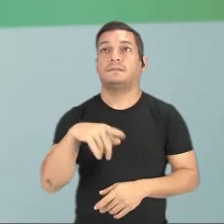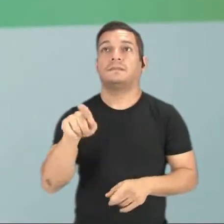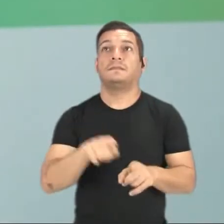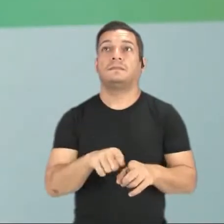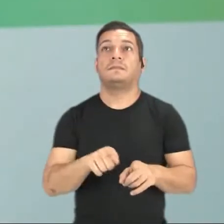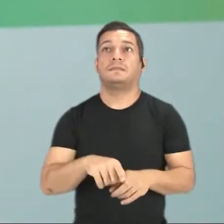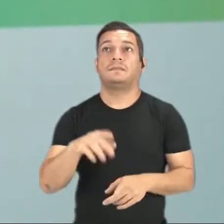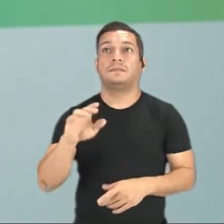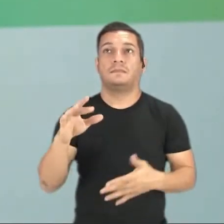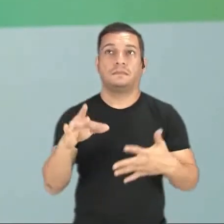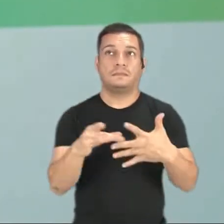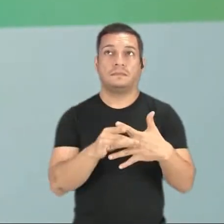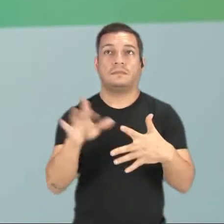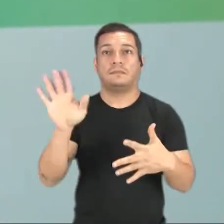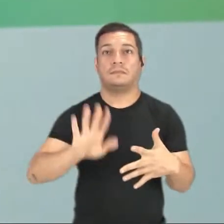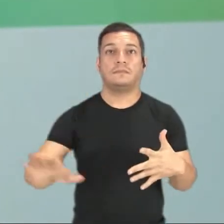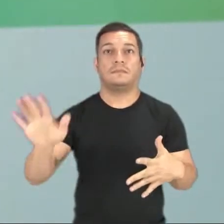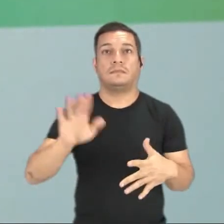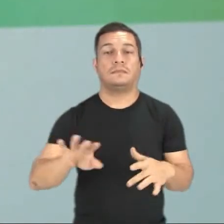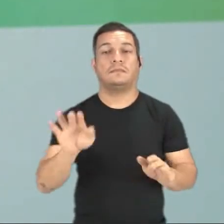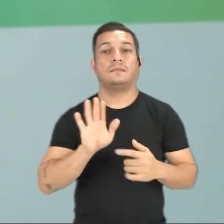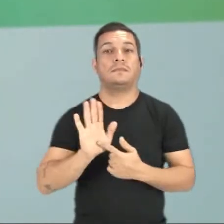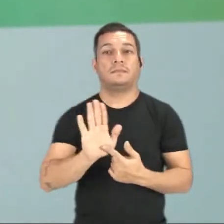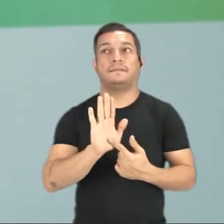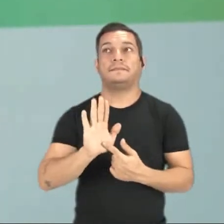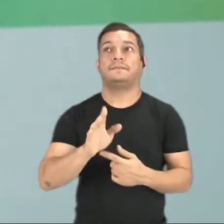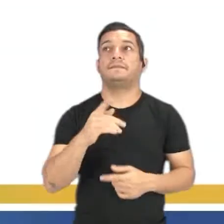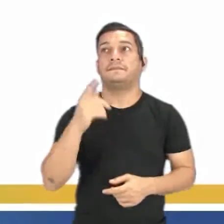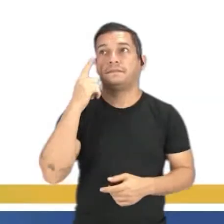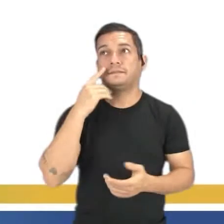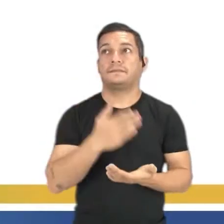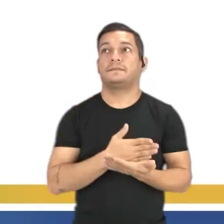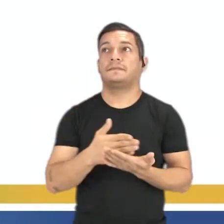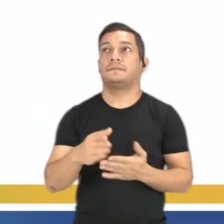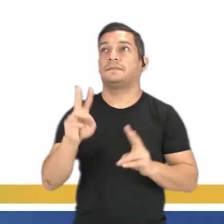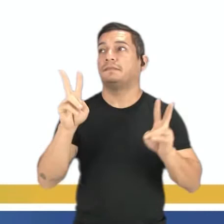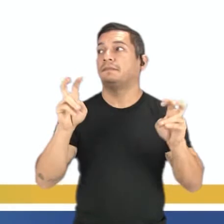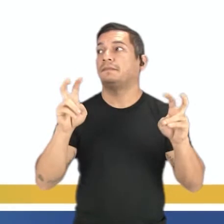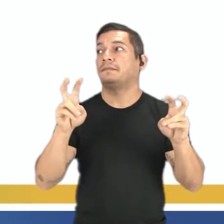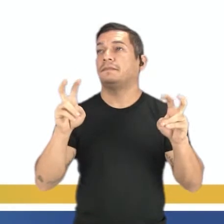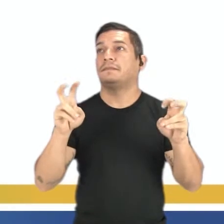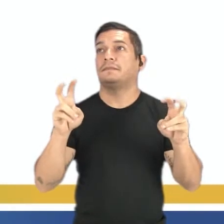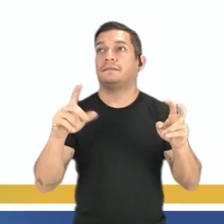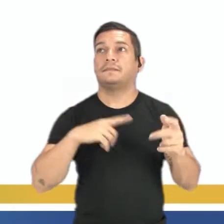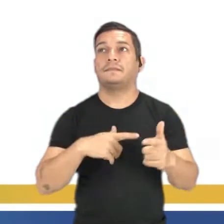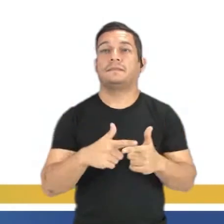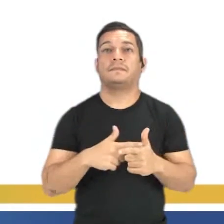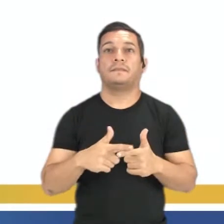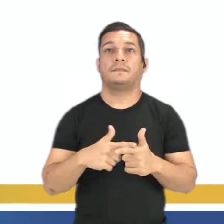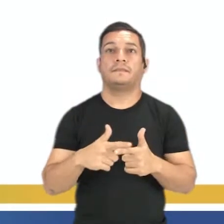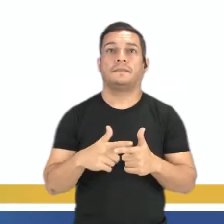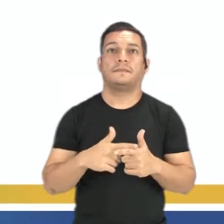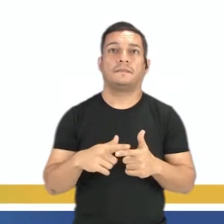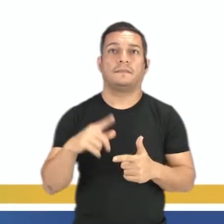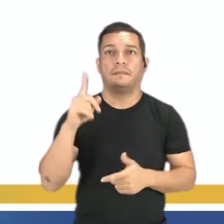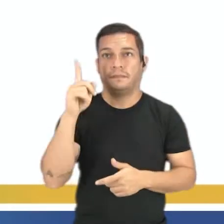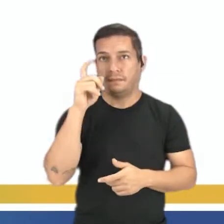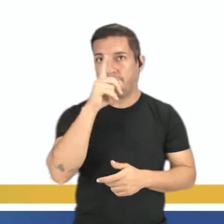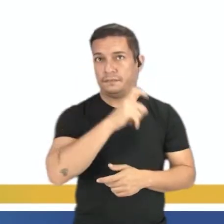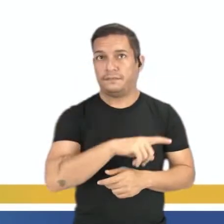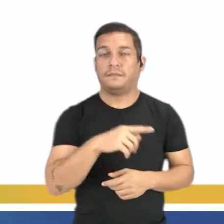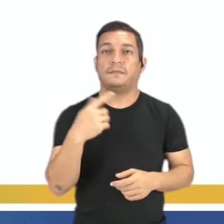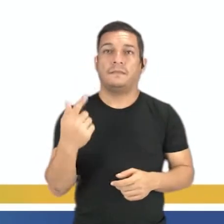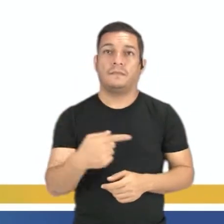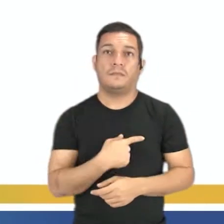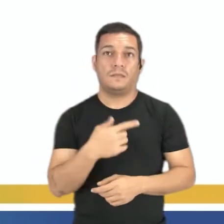estilística e semiótica presente nesse anúncio. Vamos começar aí pelo título. Tem problema que é muito complicado. Já o